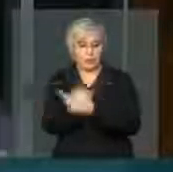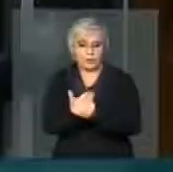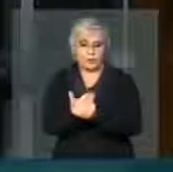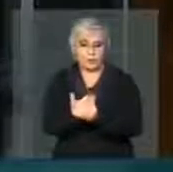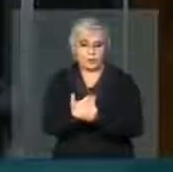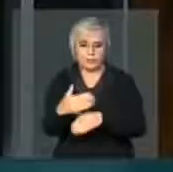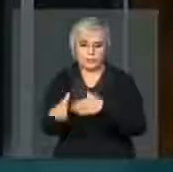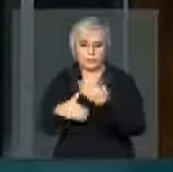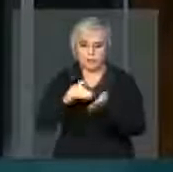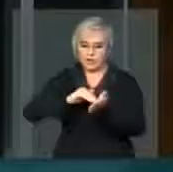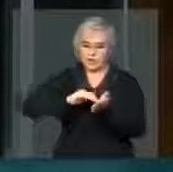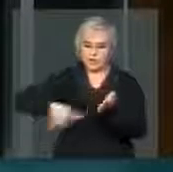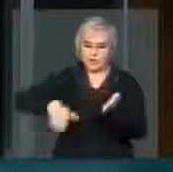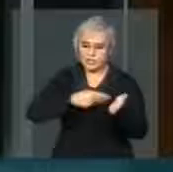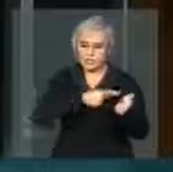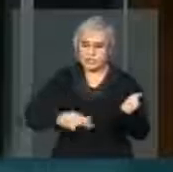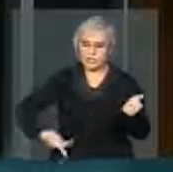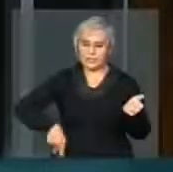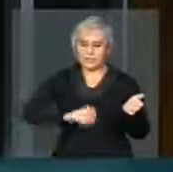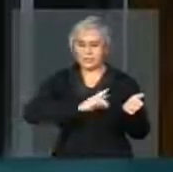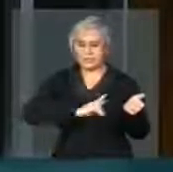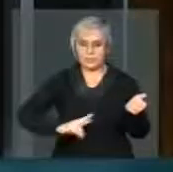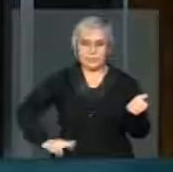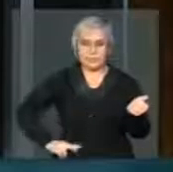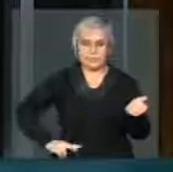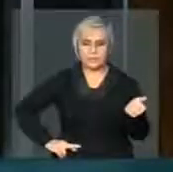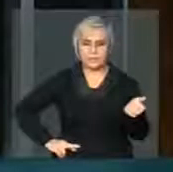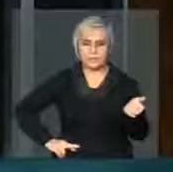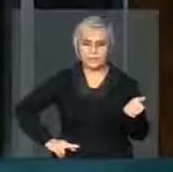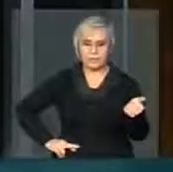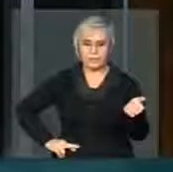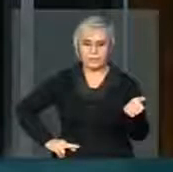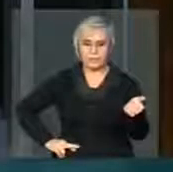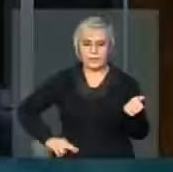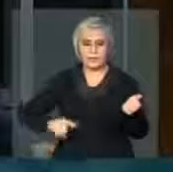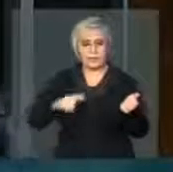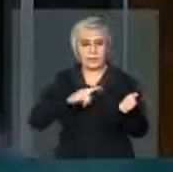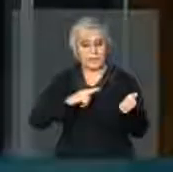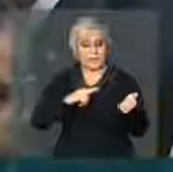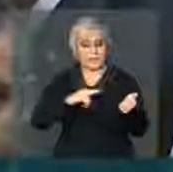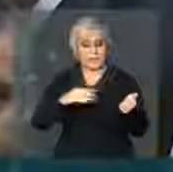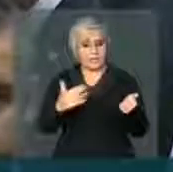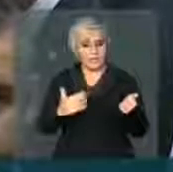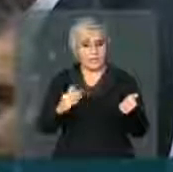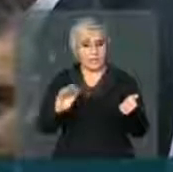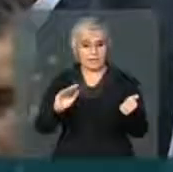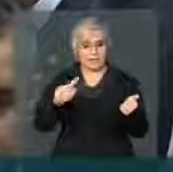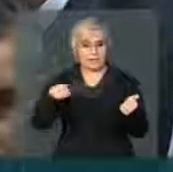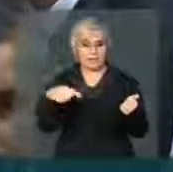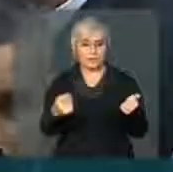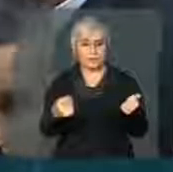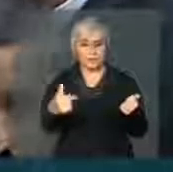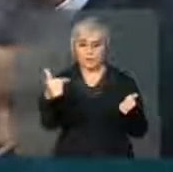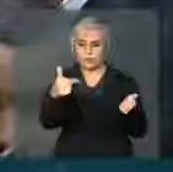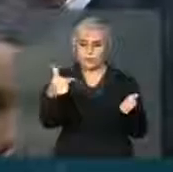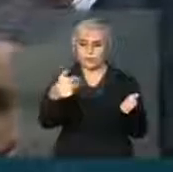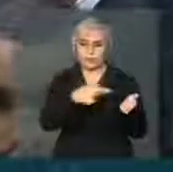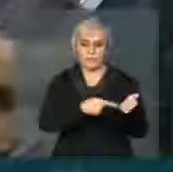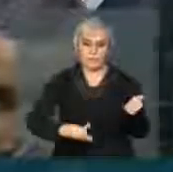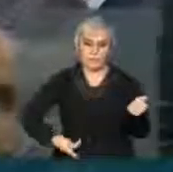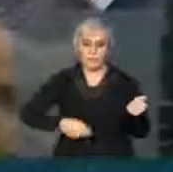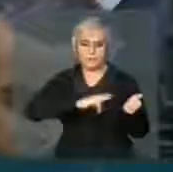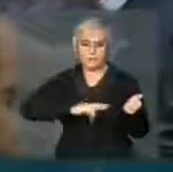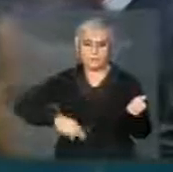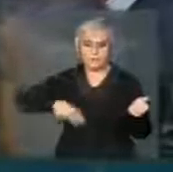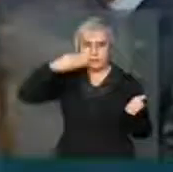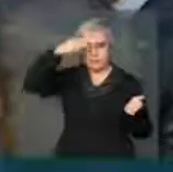de retirada da presidente da República, para que você tenha, no final das contas, o vice-presidente da República,